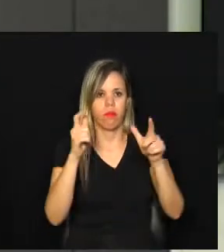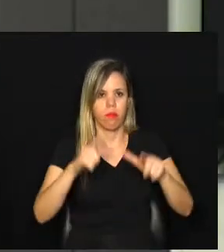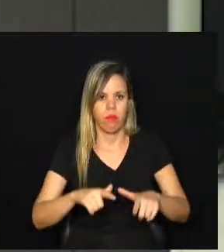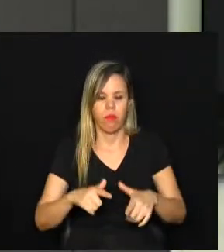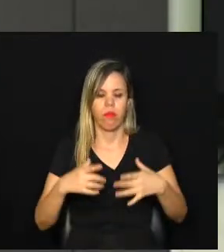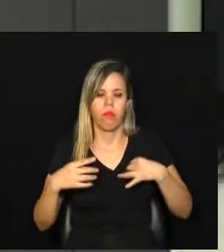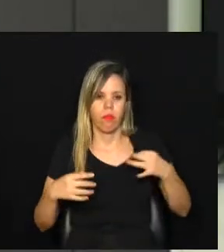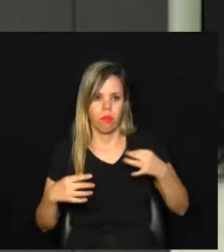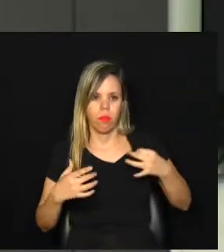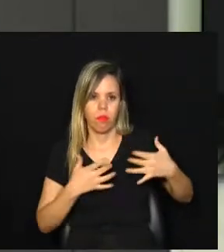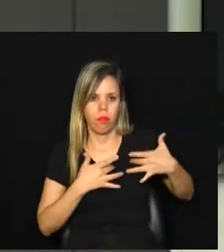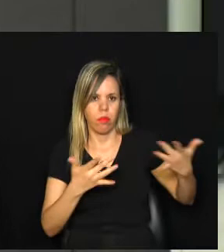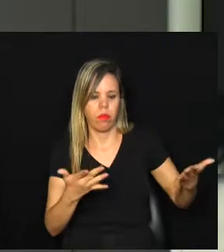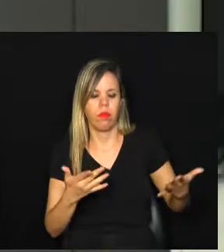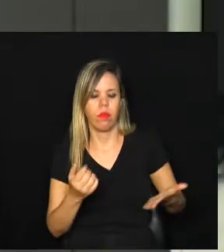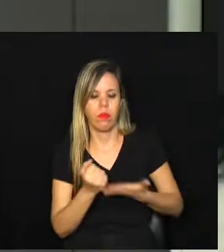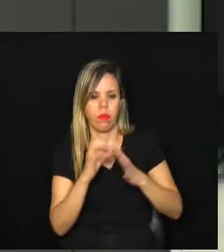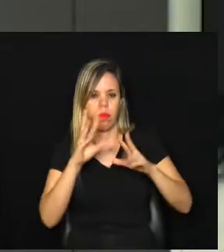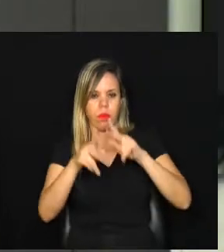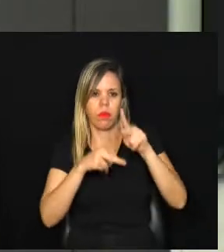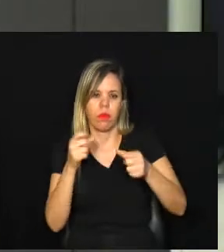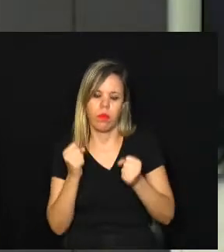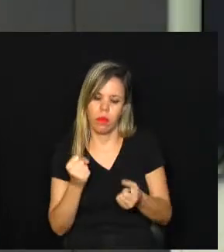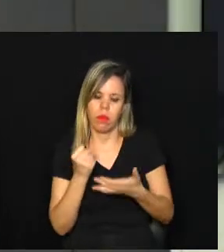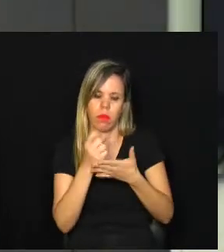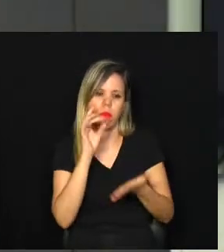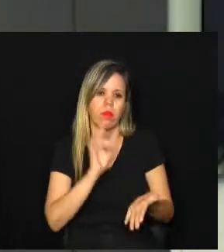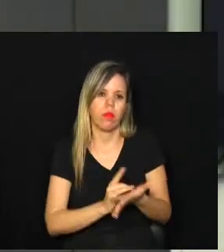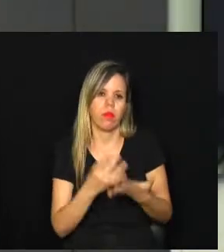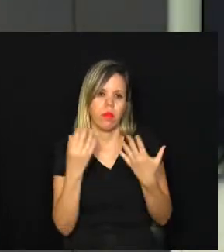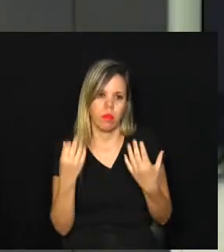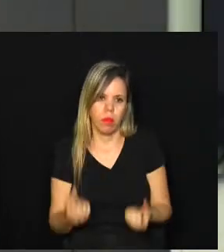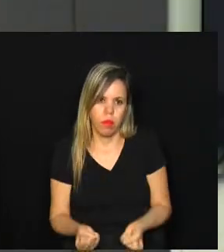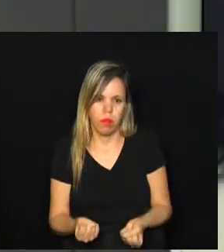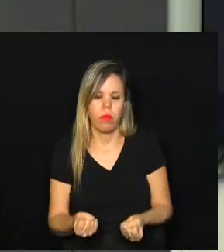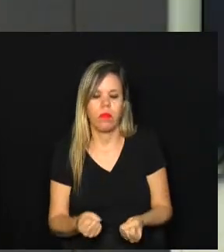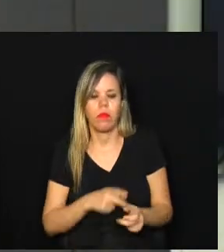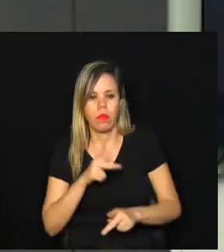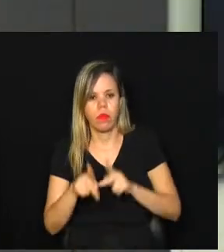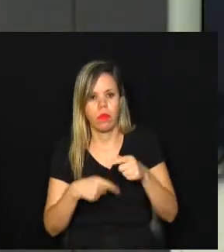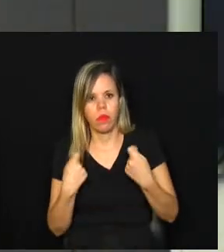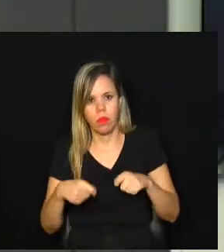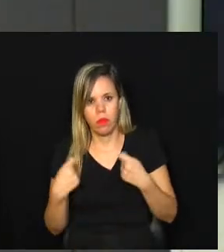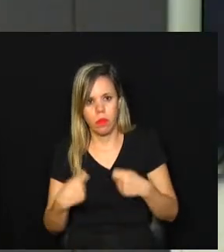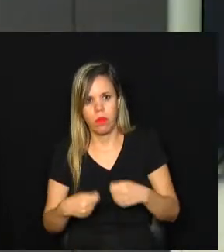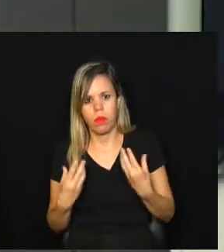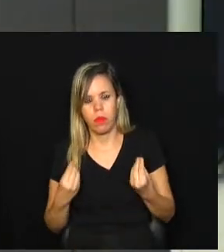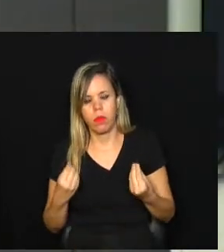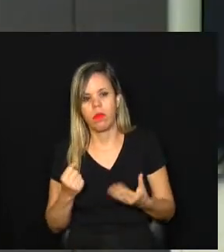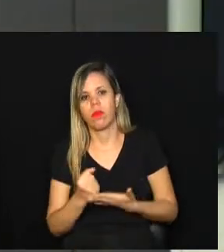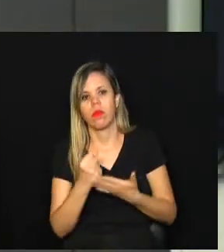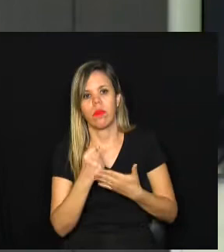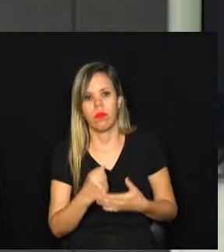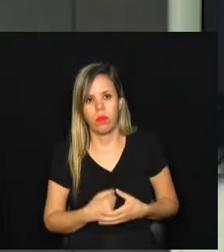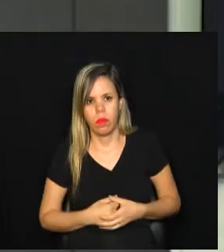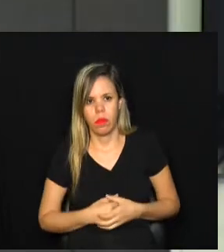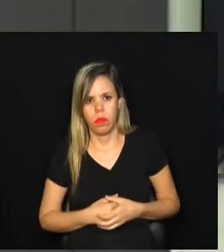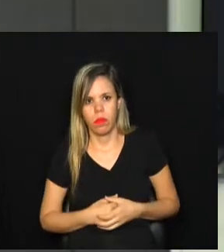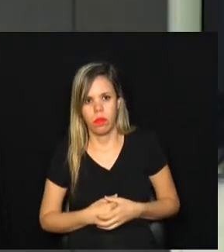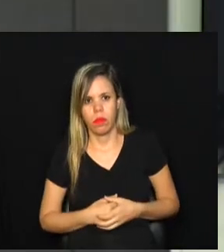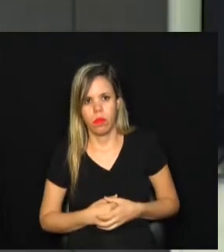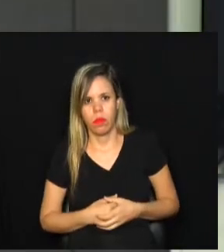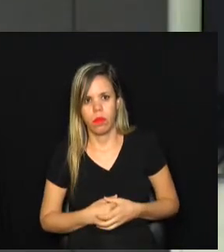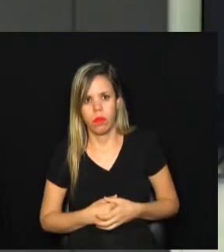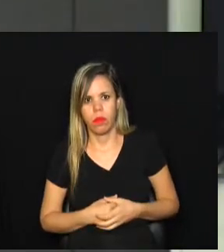para que todas as pessoas agora possam realmente abraçar aquelas que necessitam tanto de um auxílio e de